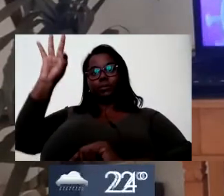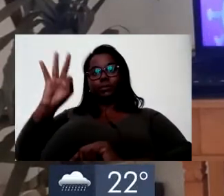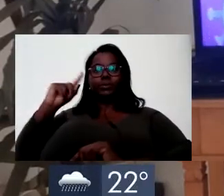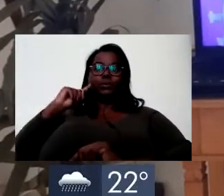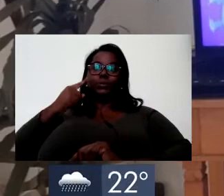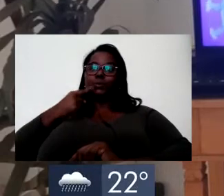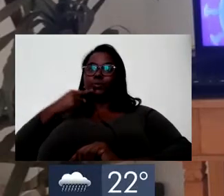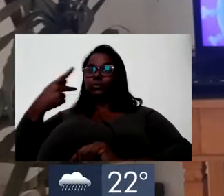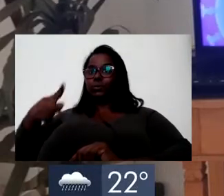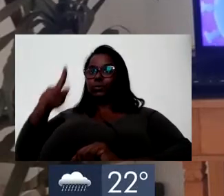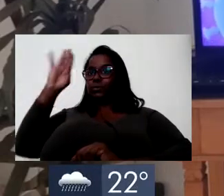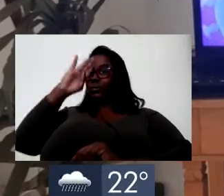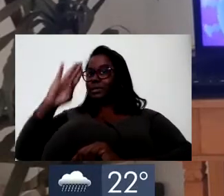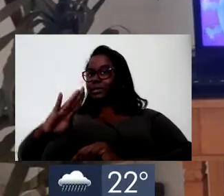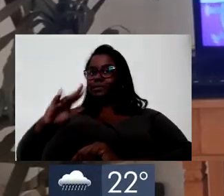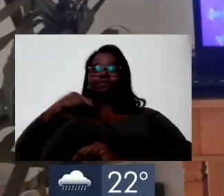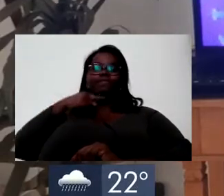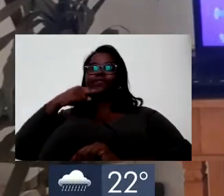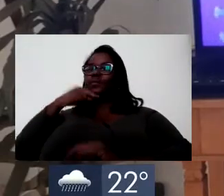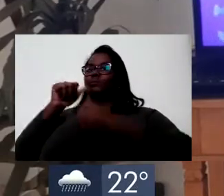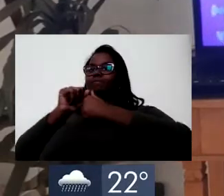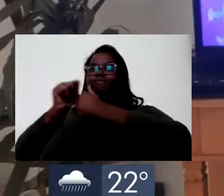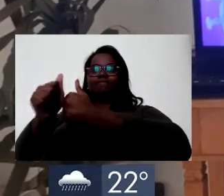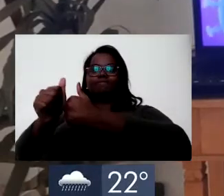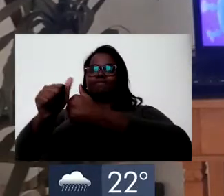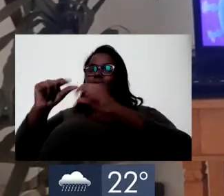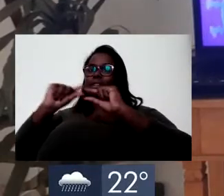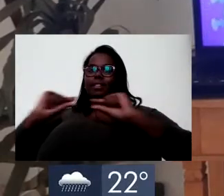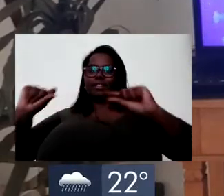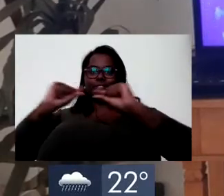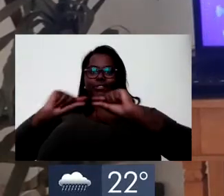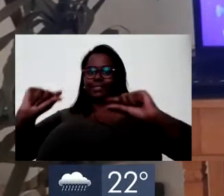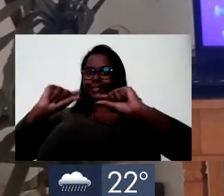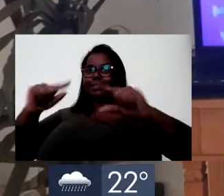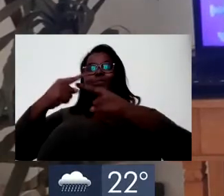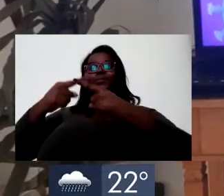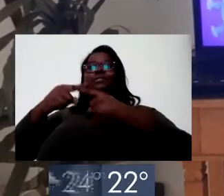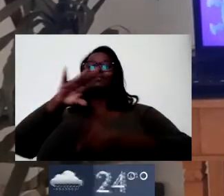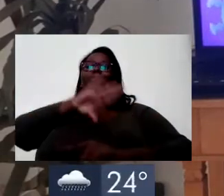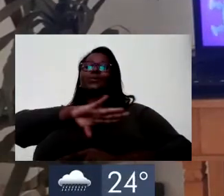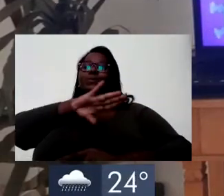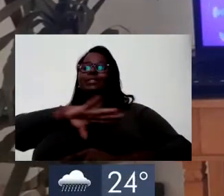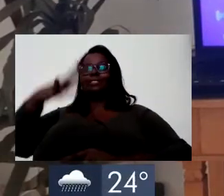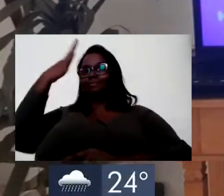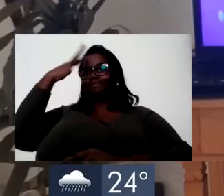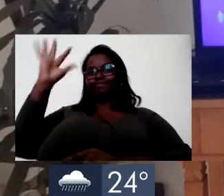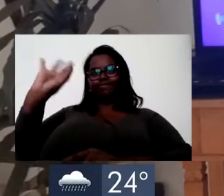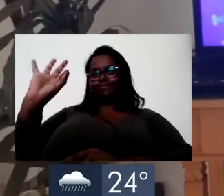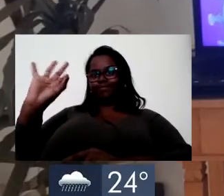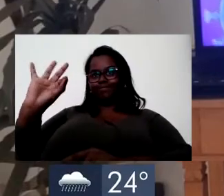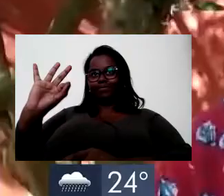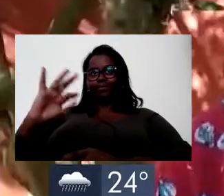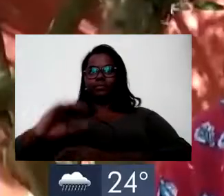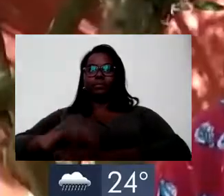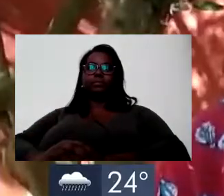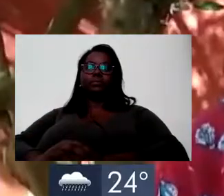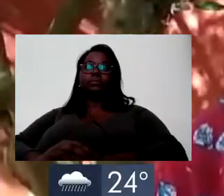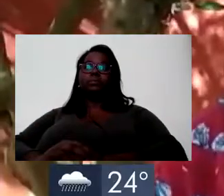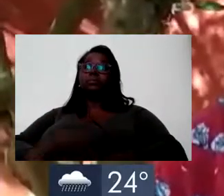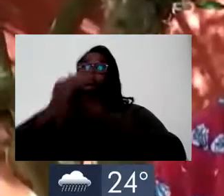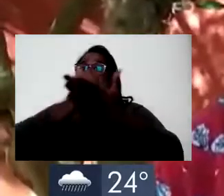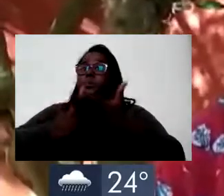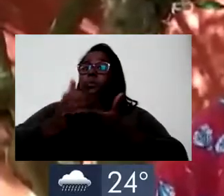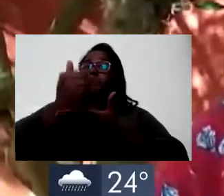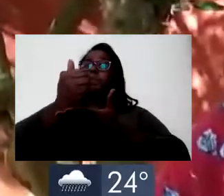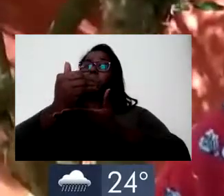dos surdos no país não conseguem acompanhar as legendas, porque não compreendem bem a língua portuguesa. E logo